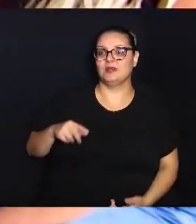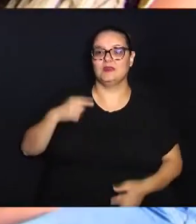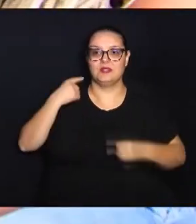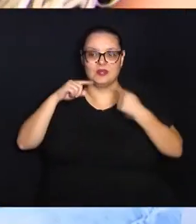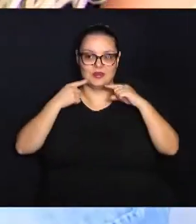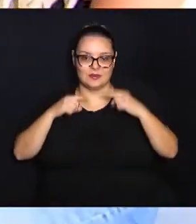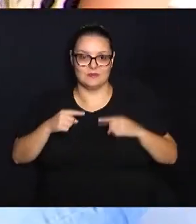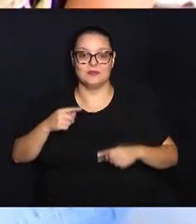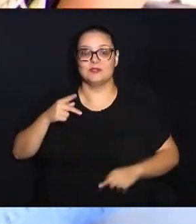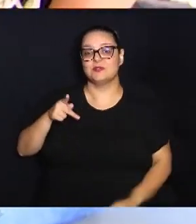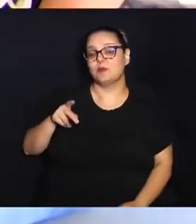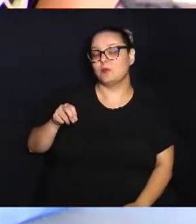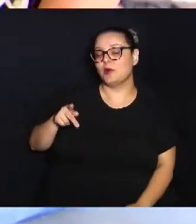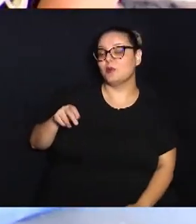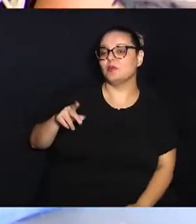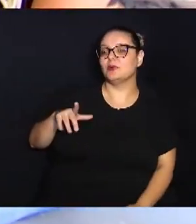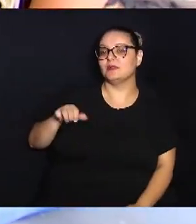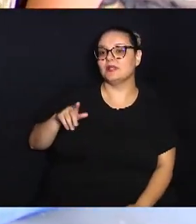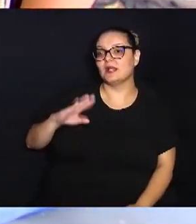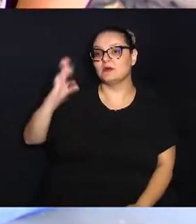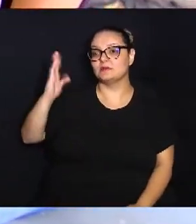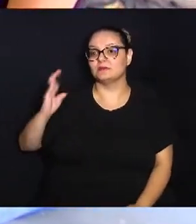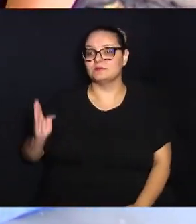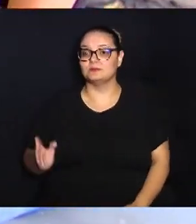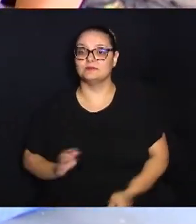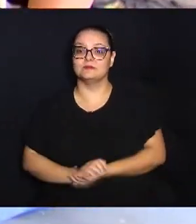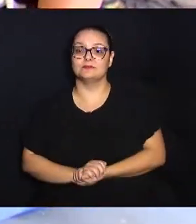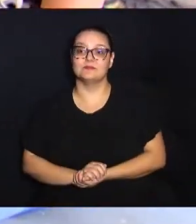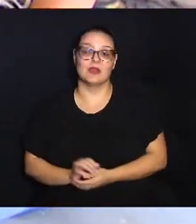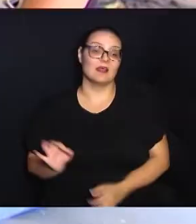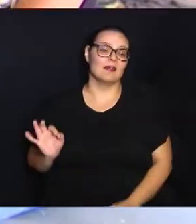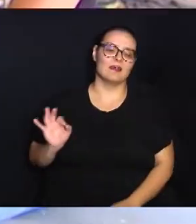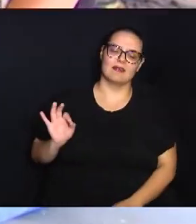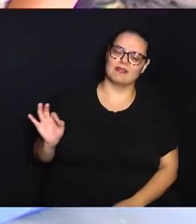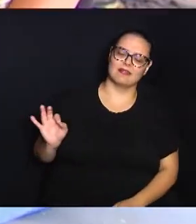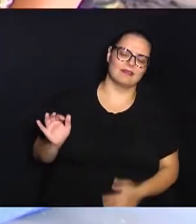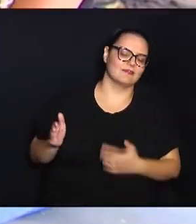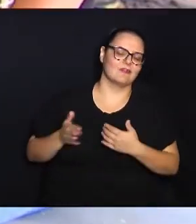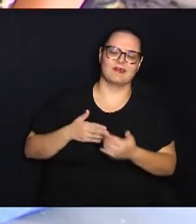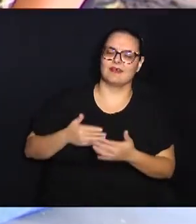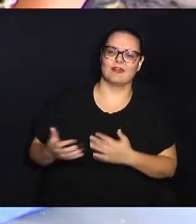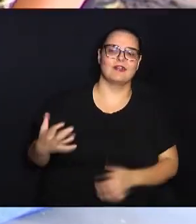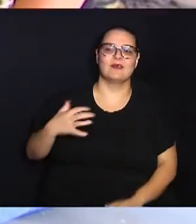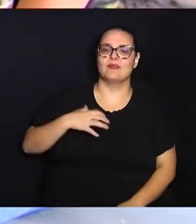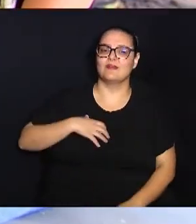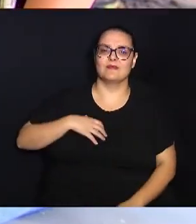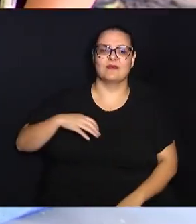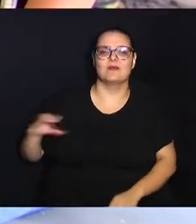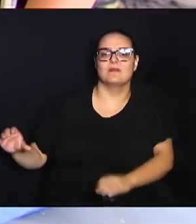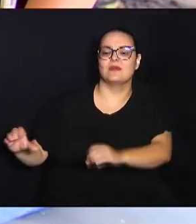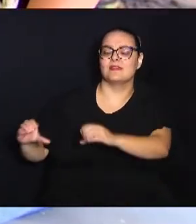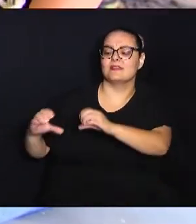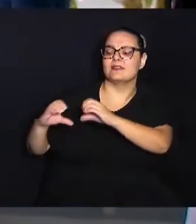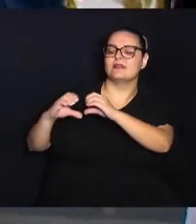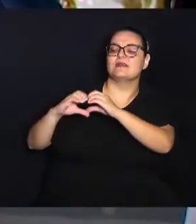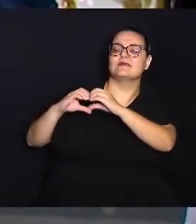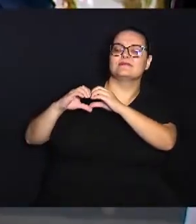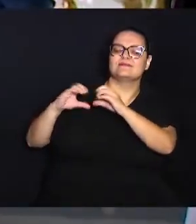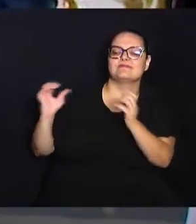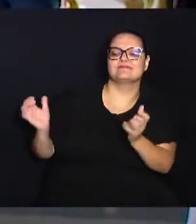popular brasileira. E não foi por acaso se o amor bateu na nossa porta